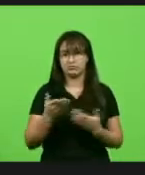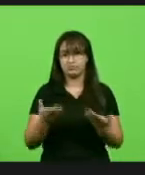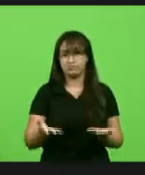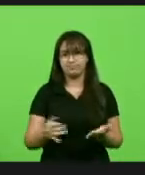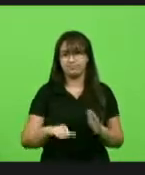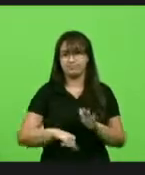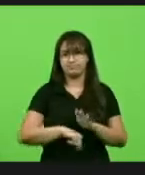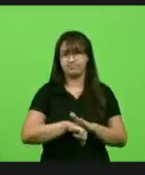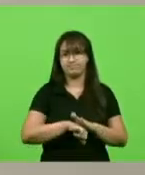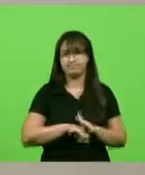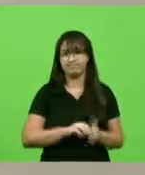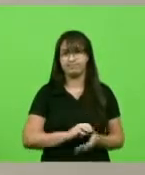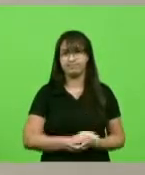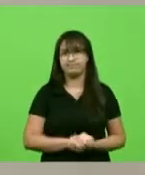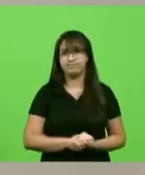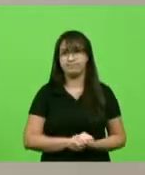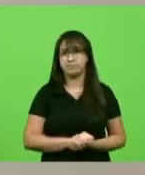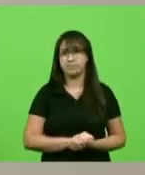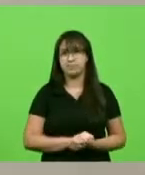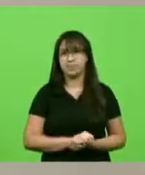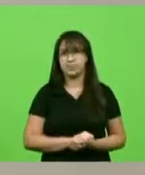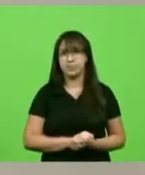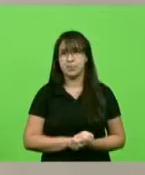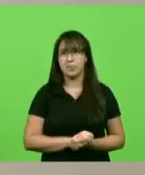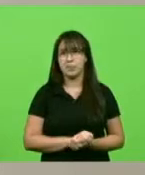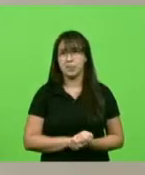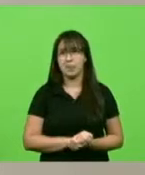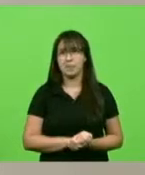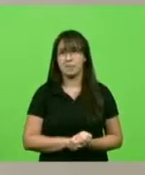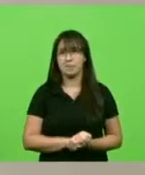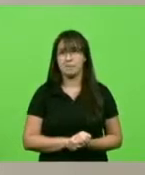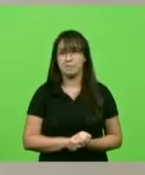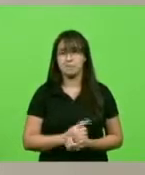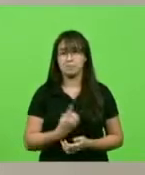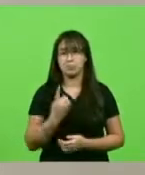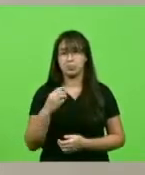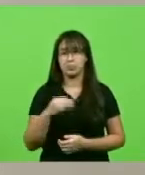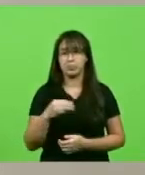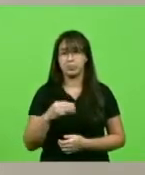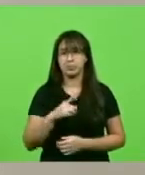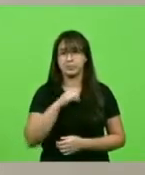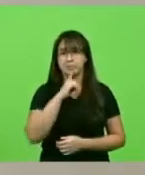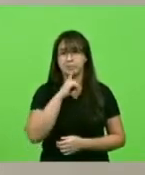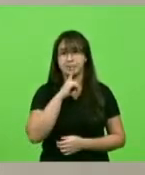senhor presidente. Defio o requerimento de vossa excelência. Um minuto de silêncio.